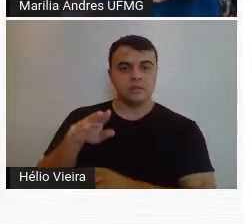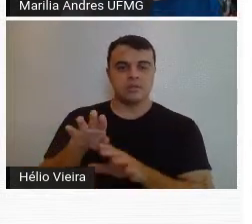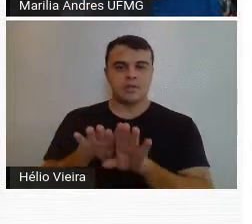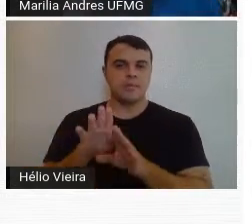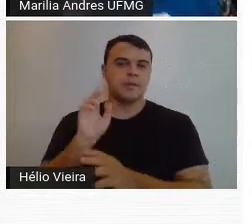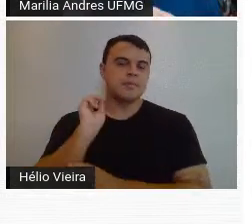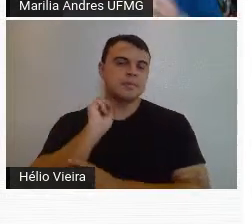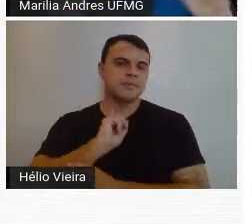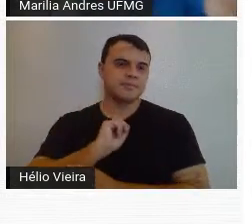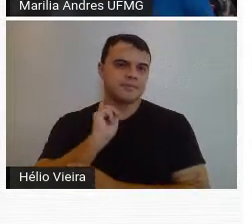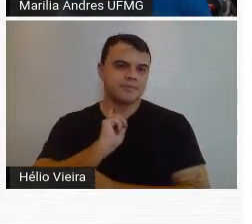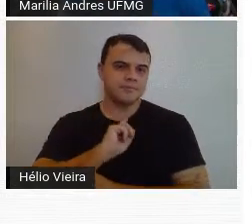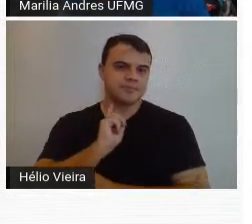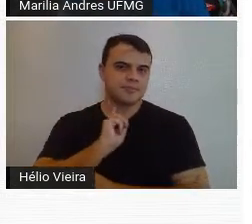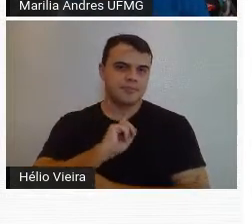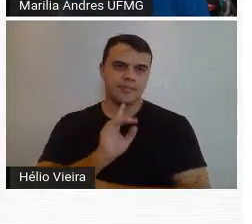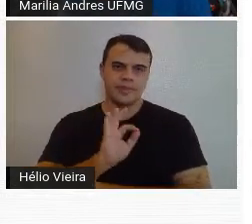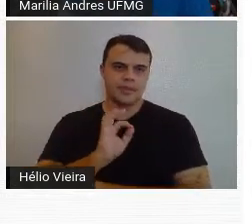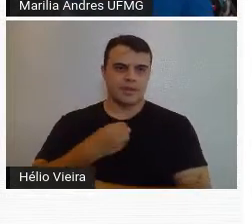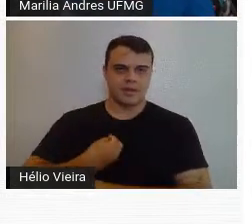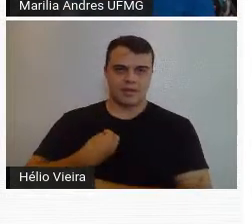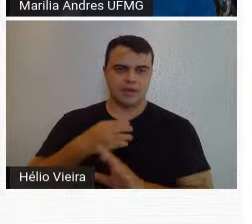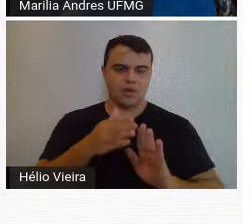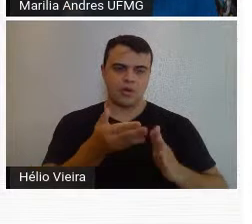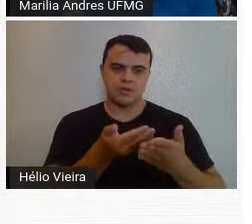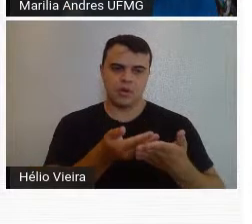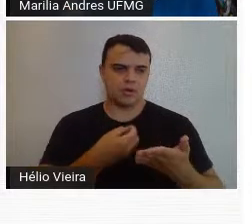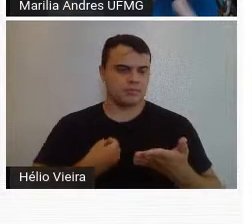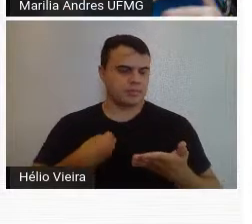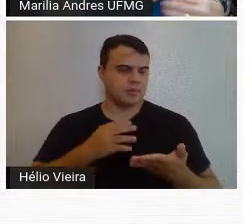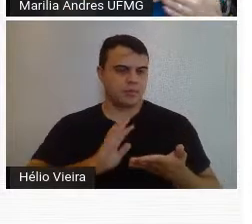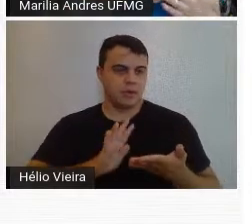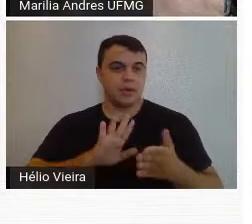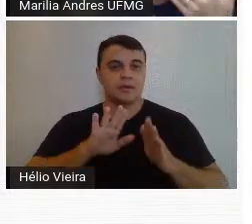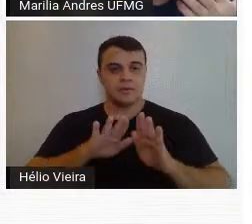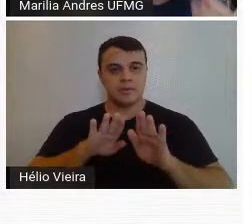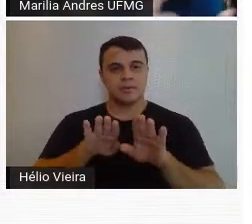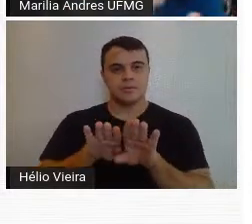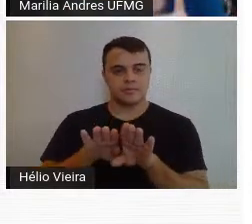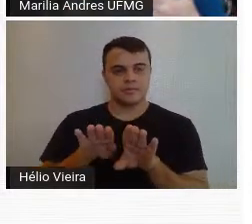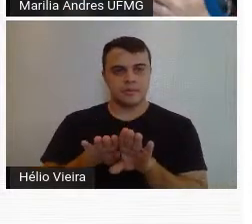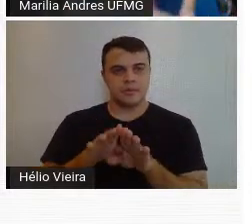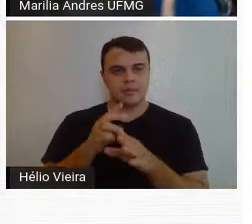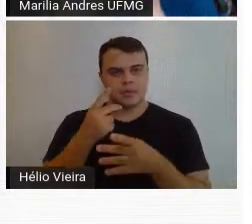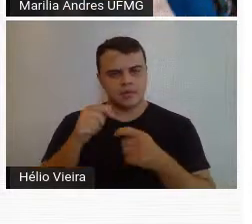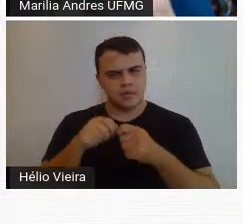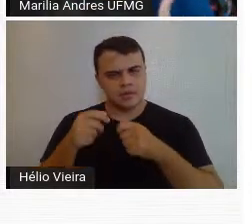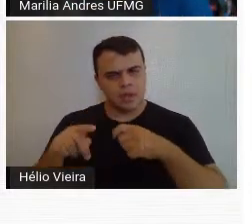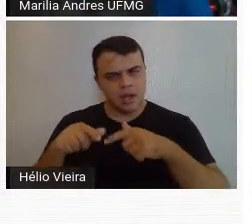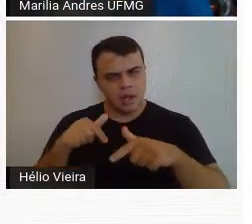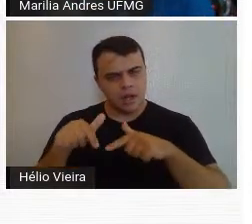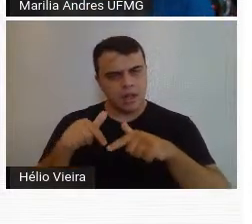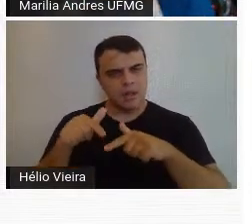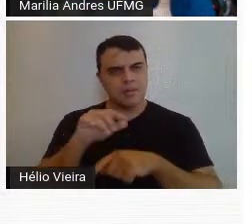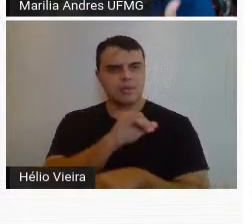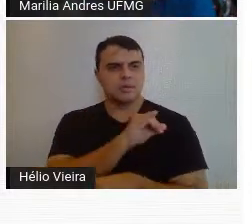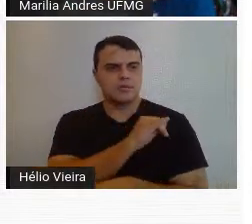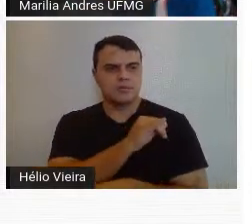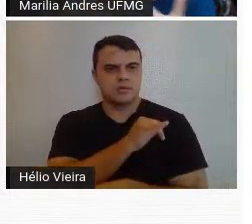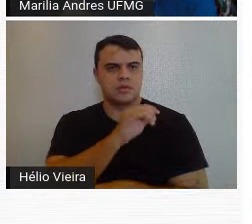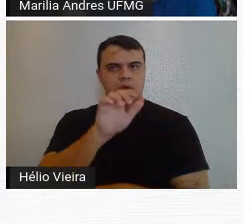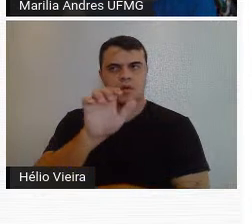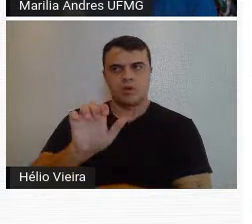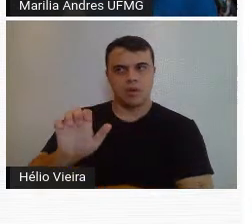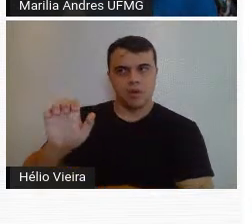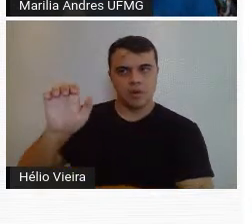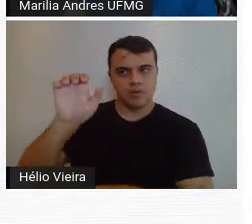mineira, não frequentou a Escola Guignar, mas todo o trabalho dela foi feito mais no Rio e na Europa